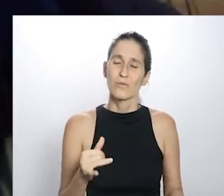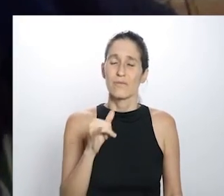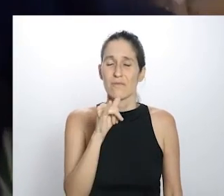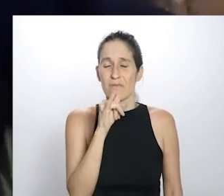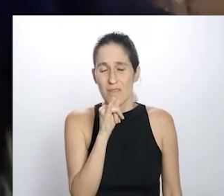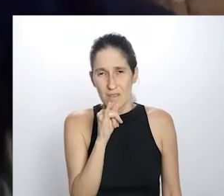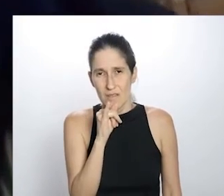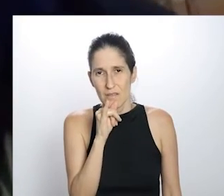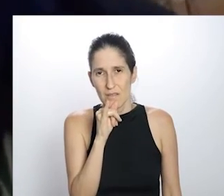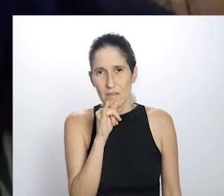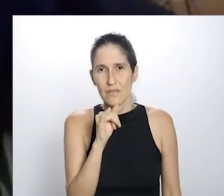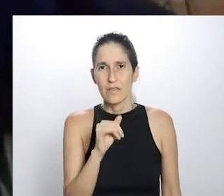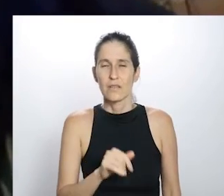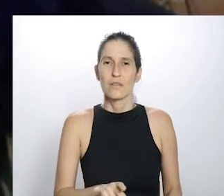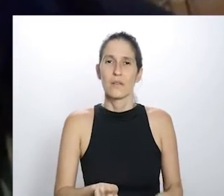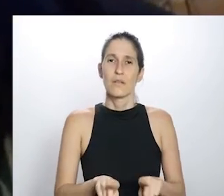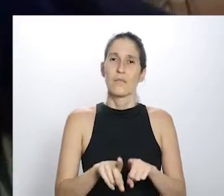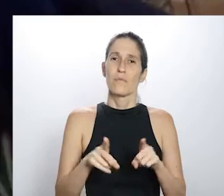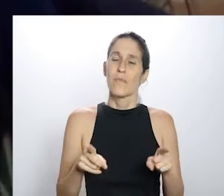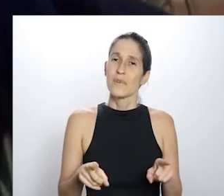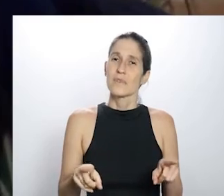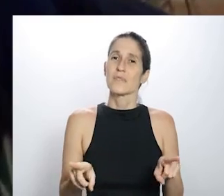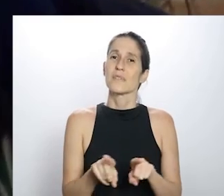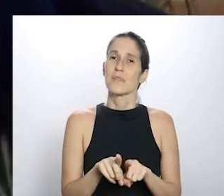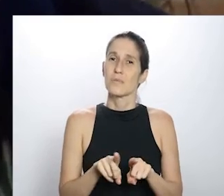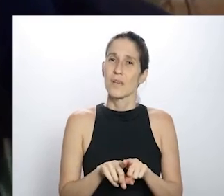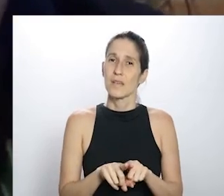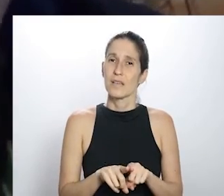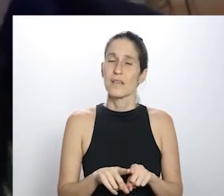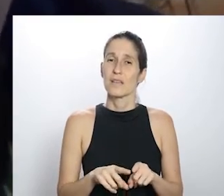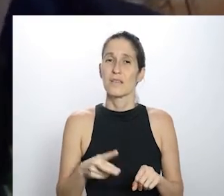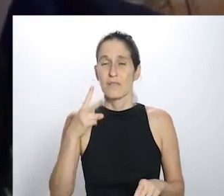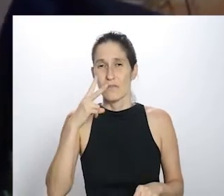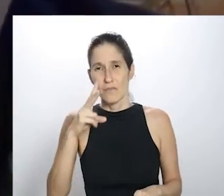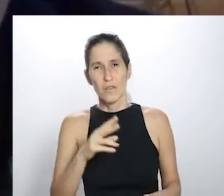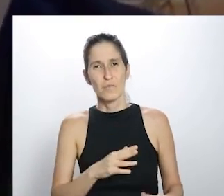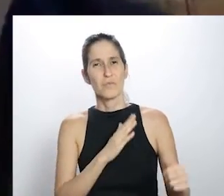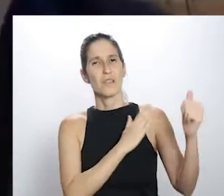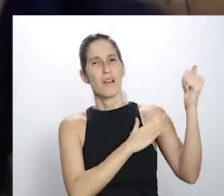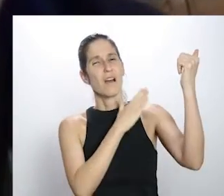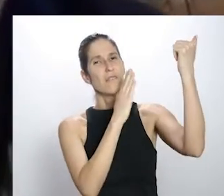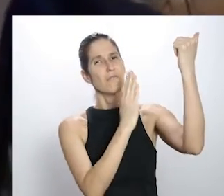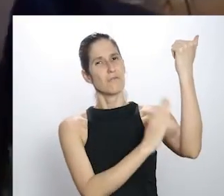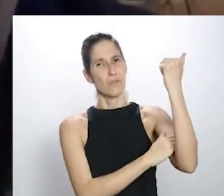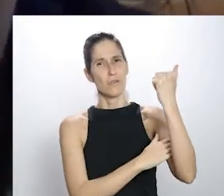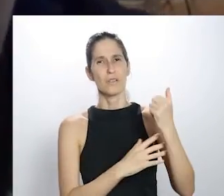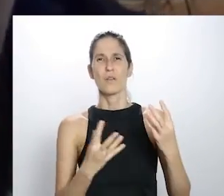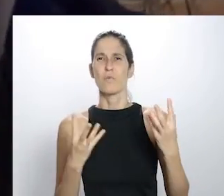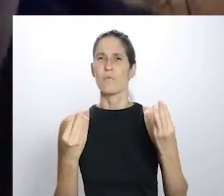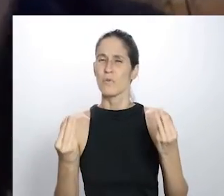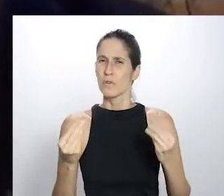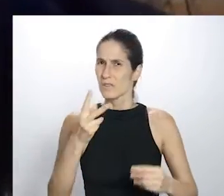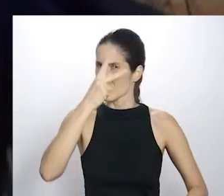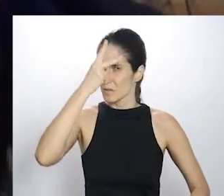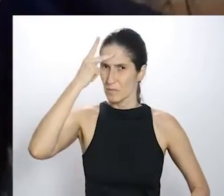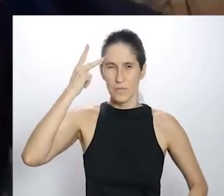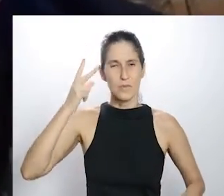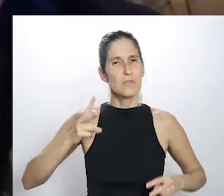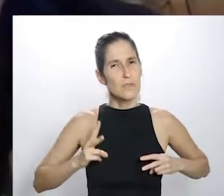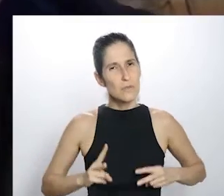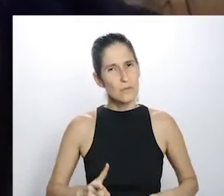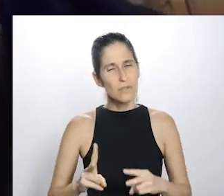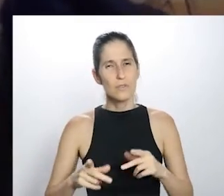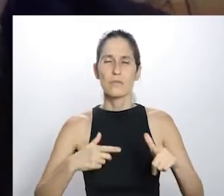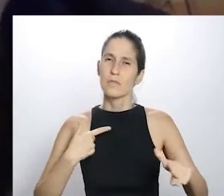É tristeza, tudo, mas a gente... Nós não somos poucos, nós somos muitos. A gente vê pelas... Cada dia